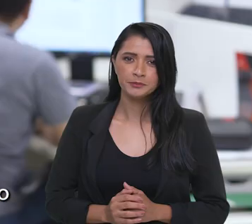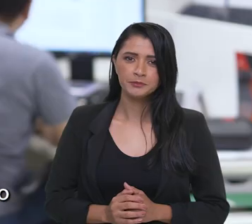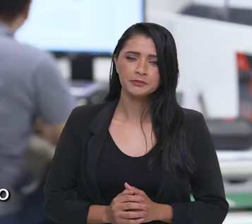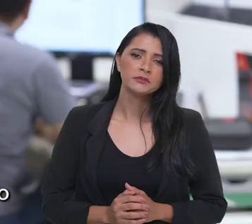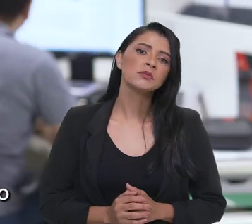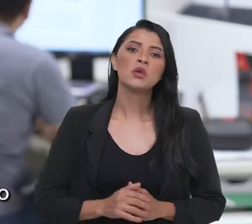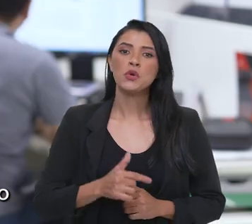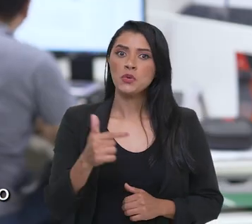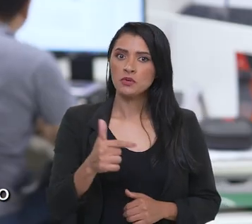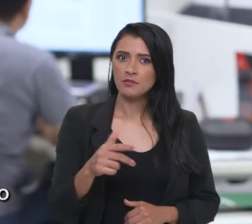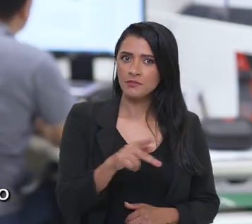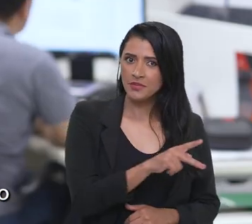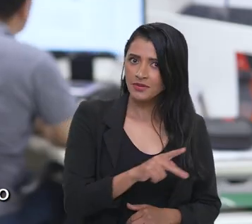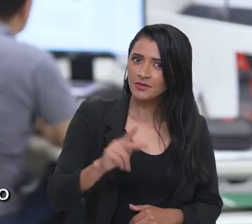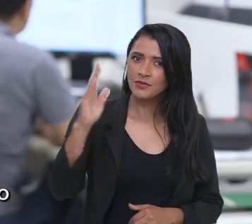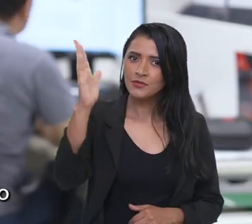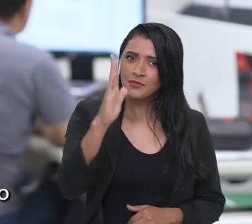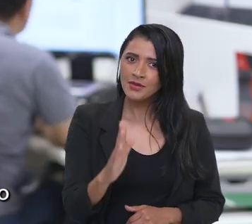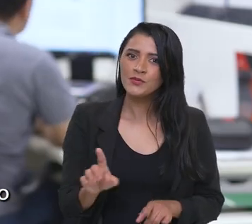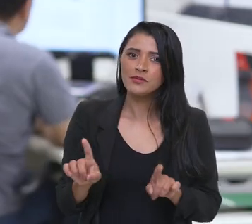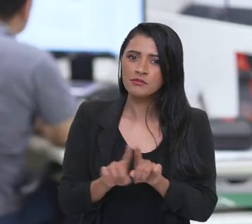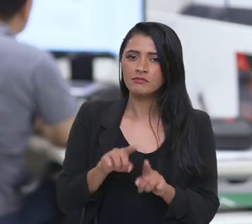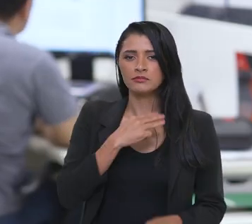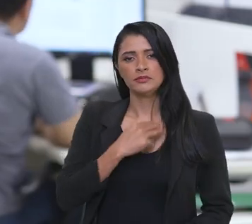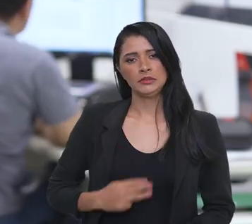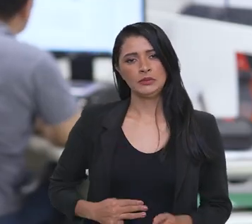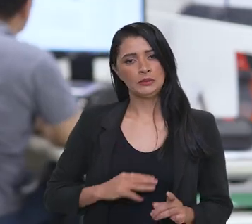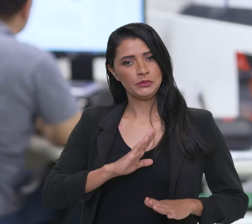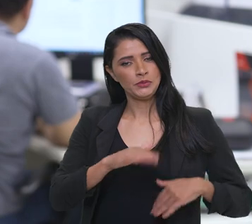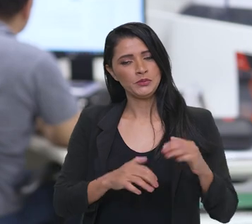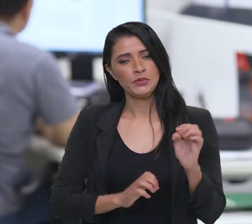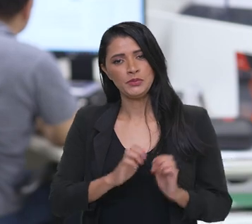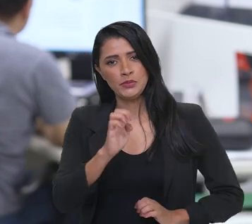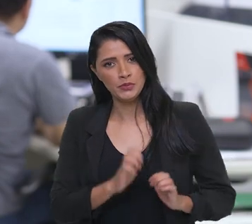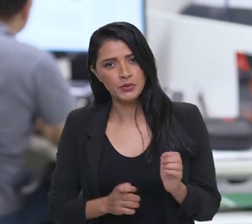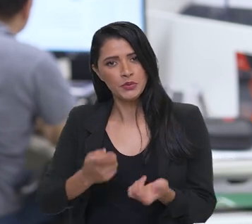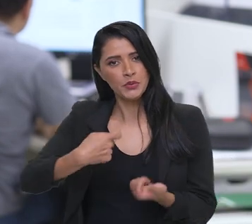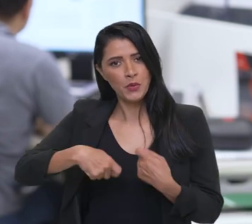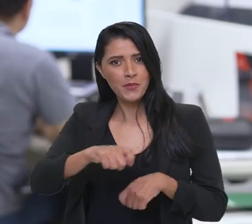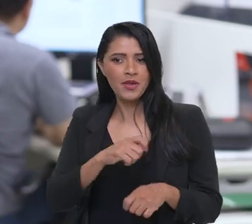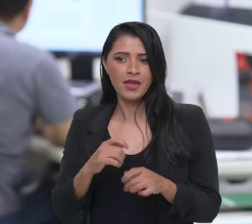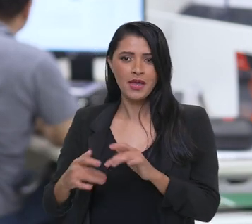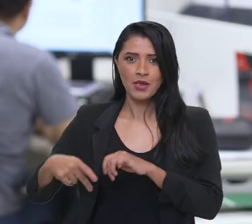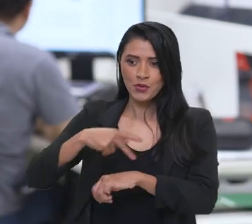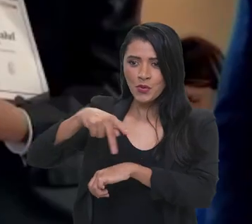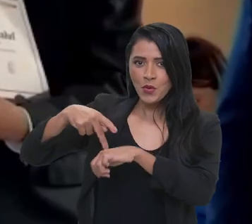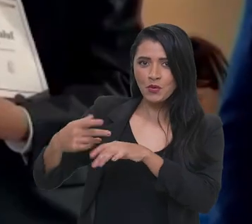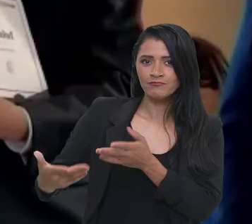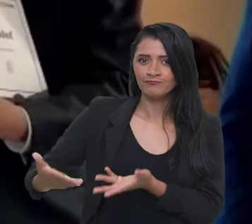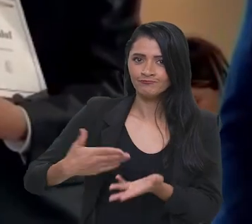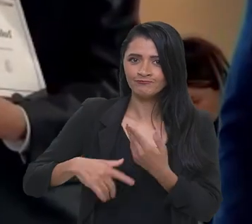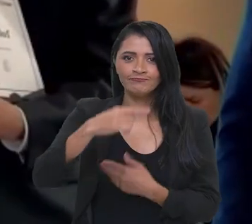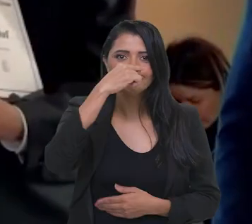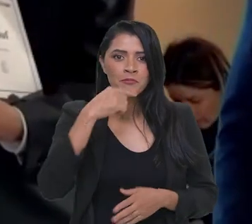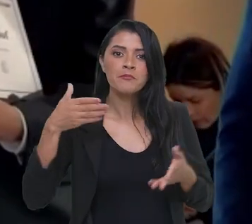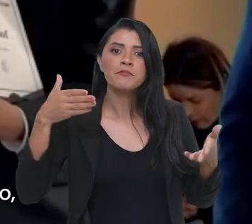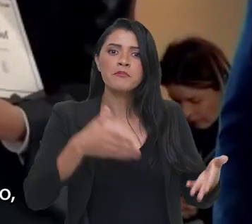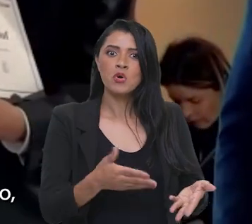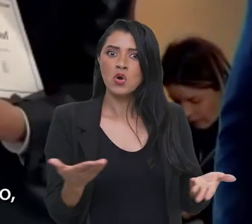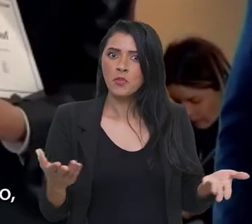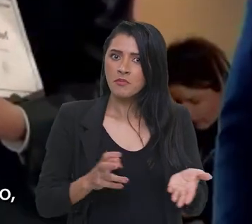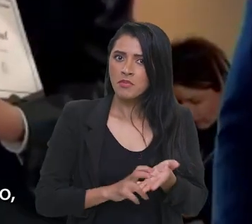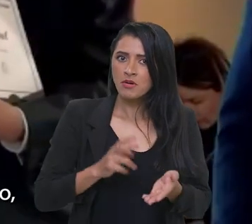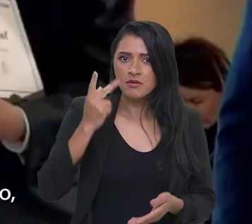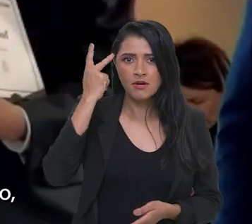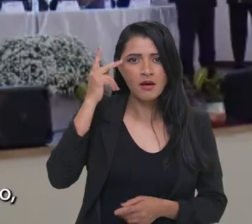O vice-presidente da República e ministro do Desenvolvimento, Indústria e Comércio Exterior, Geraldo Alckmin, participou essa manhã